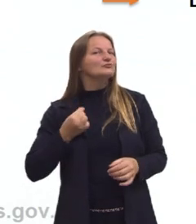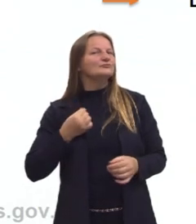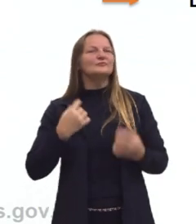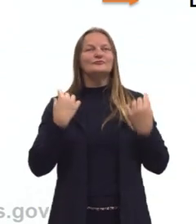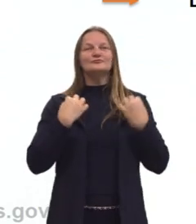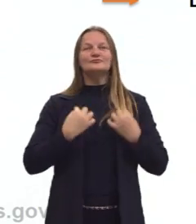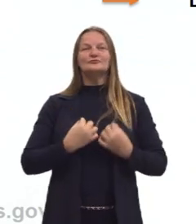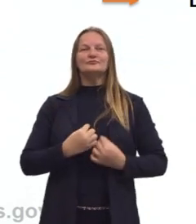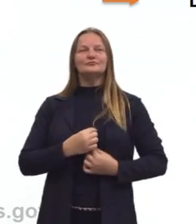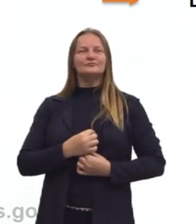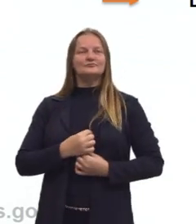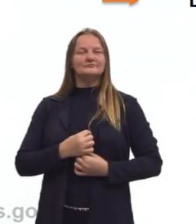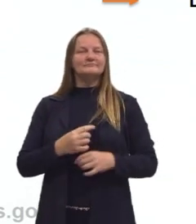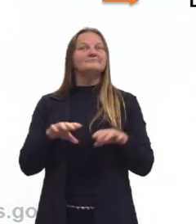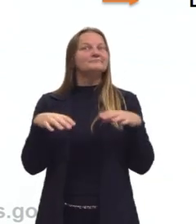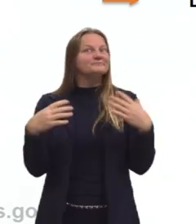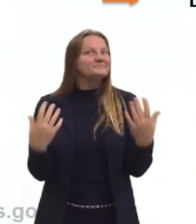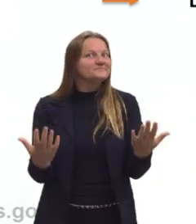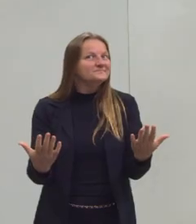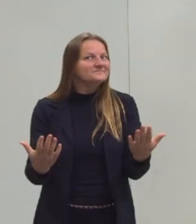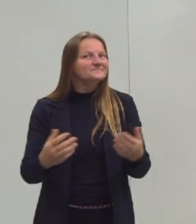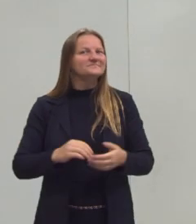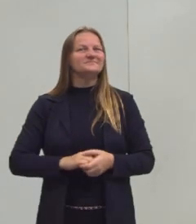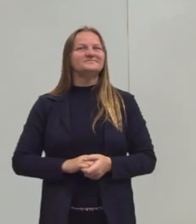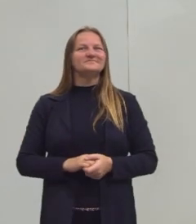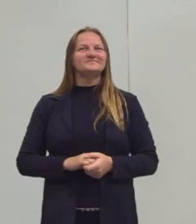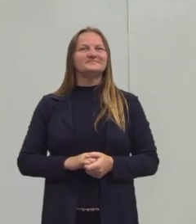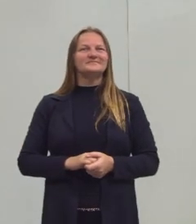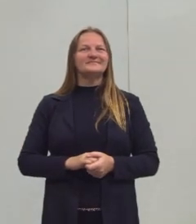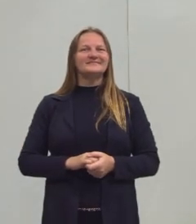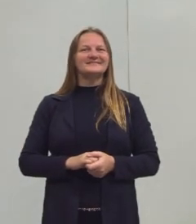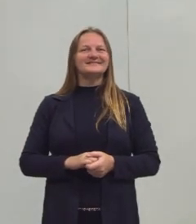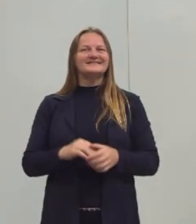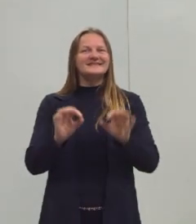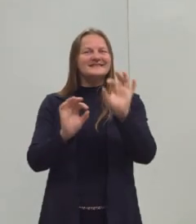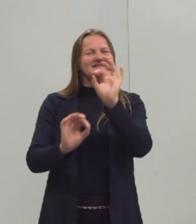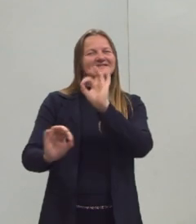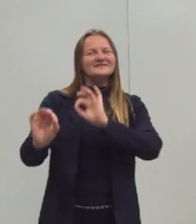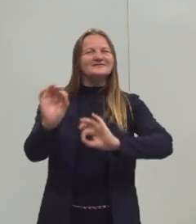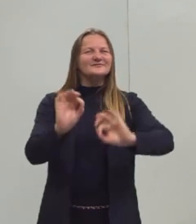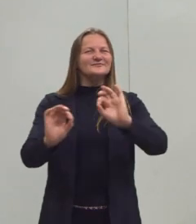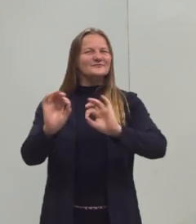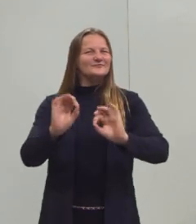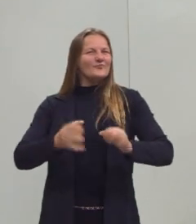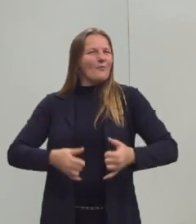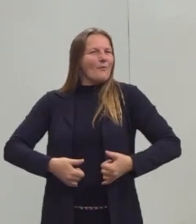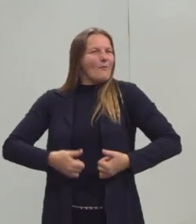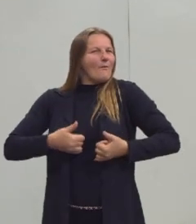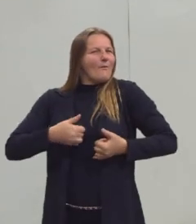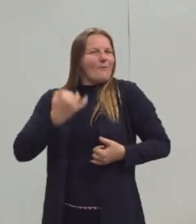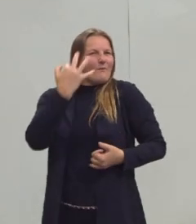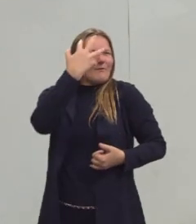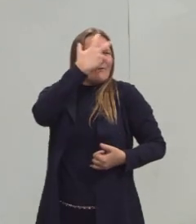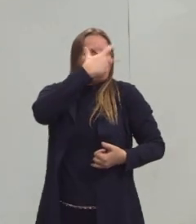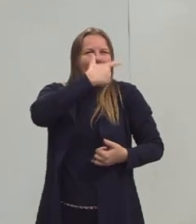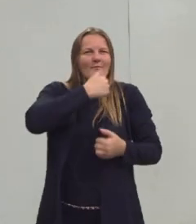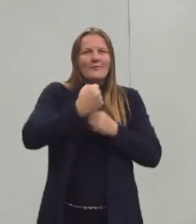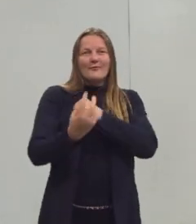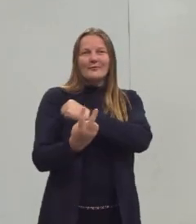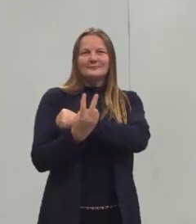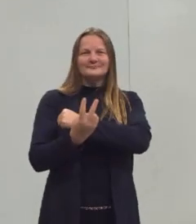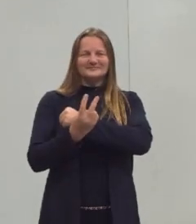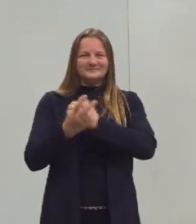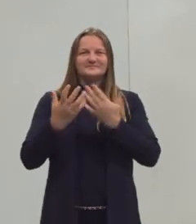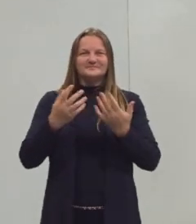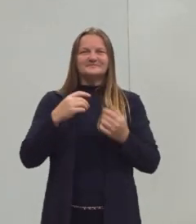E saindo aí do mundo dos enfeites, da vaidade, nosso cuidado pessoal,